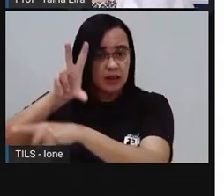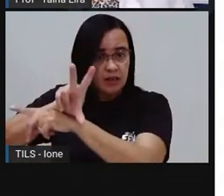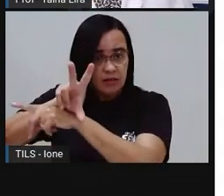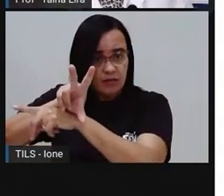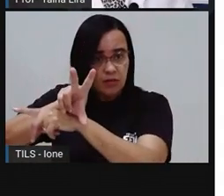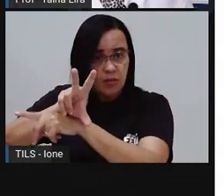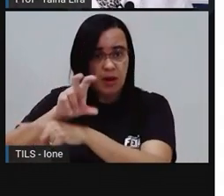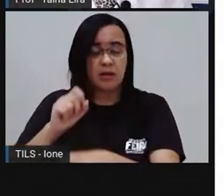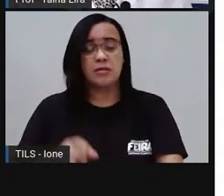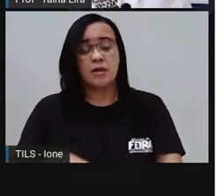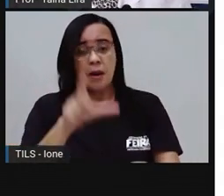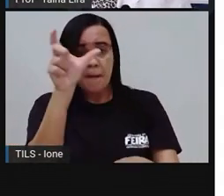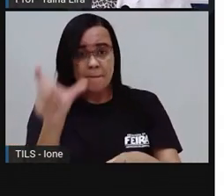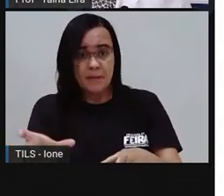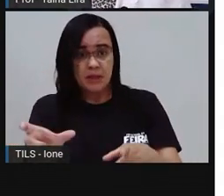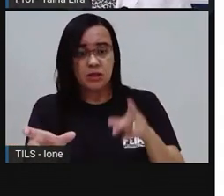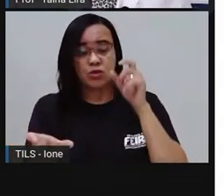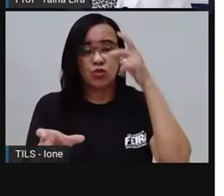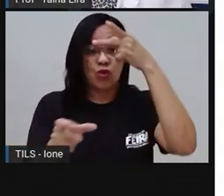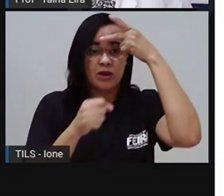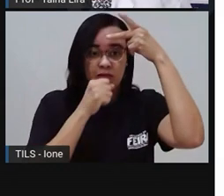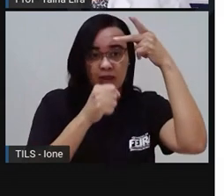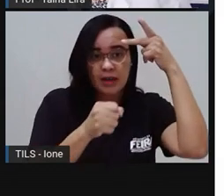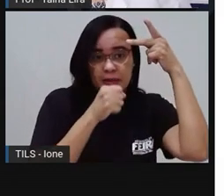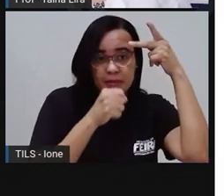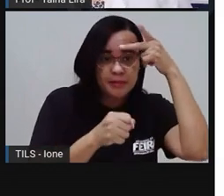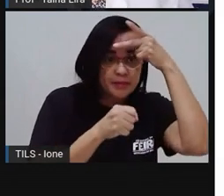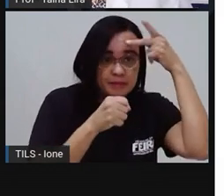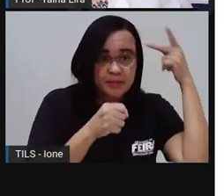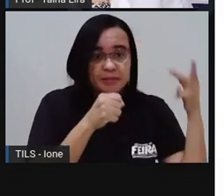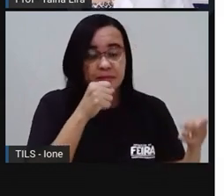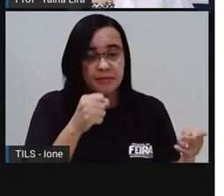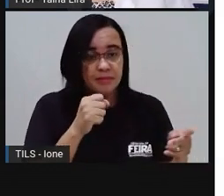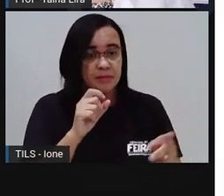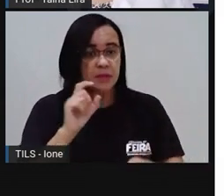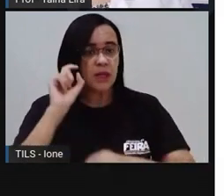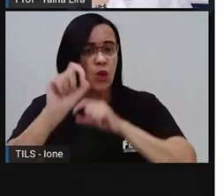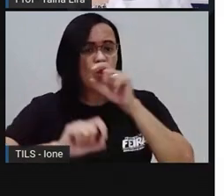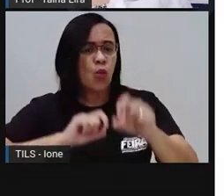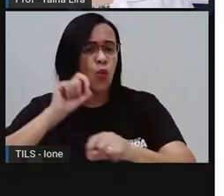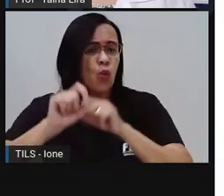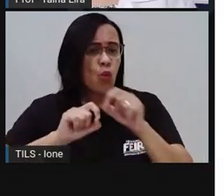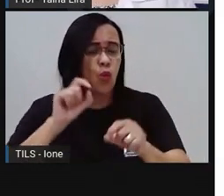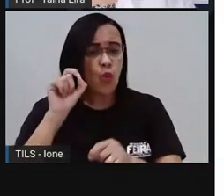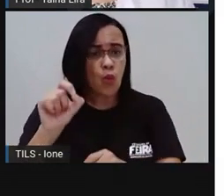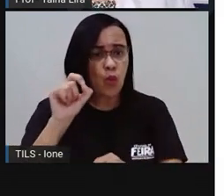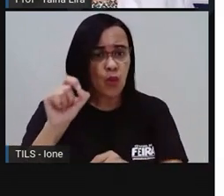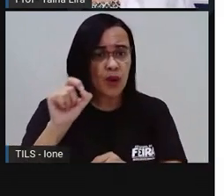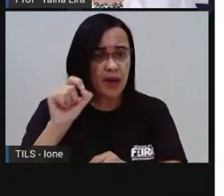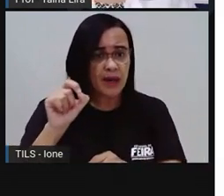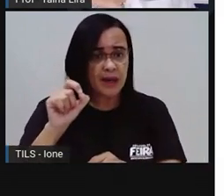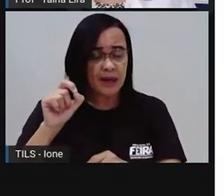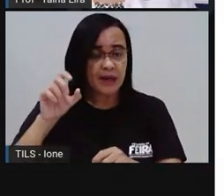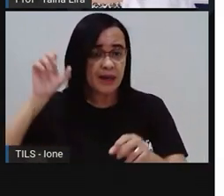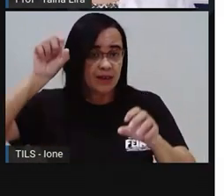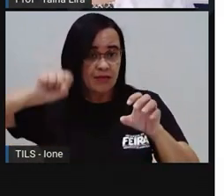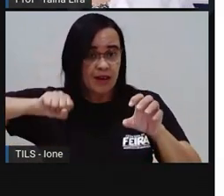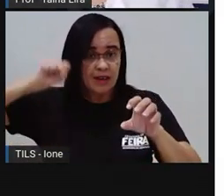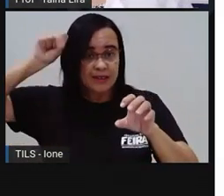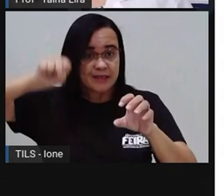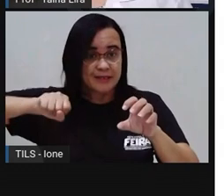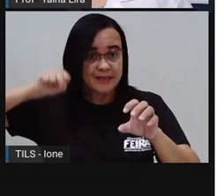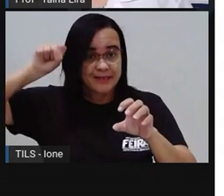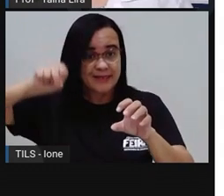será o apresentador? Vocês serão, né? Os apresentadores Quem será o cinegrafista? Que é a pessoa que vai ficar ali